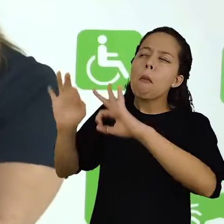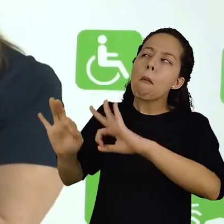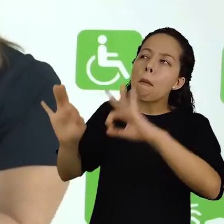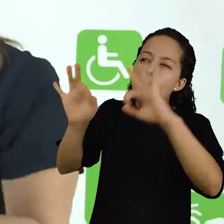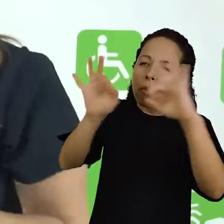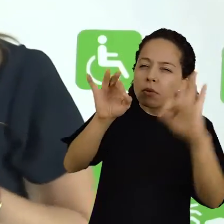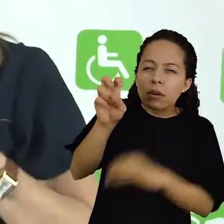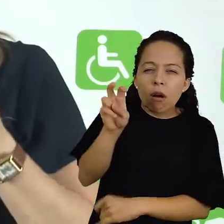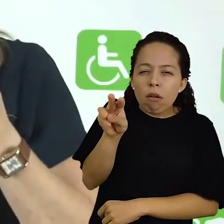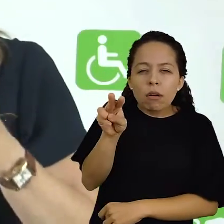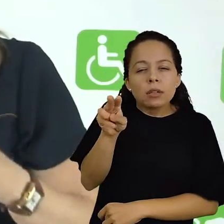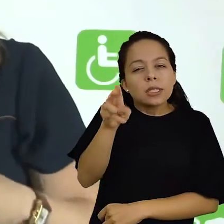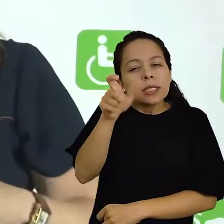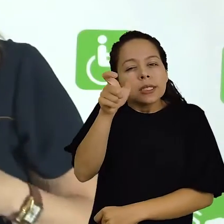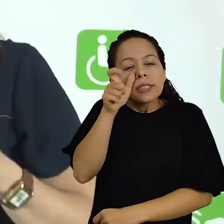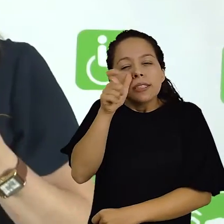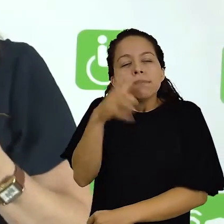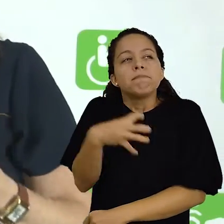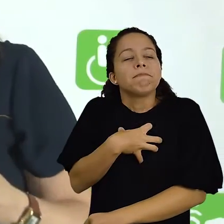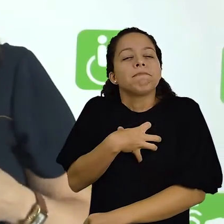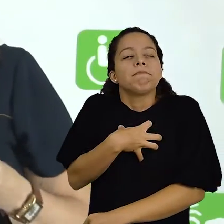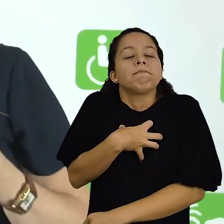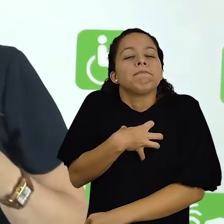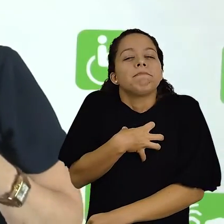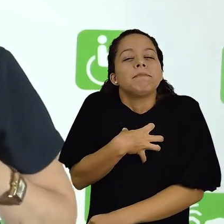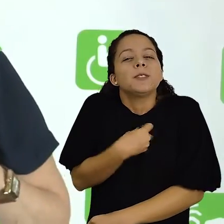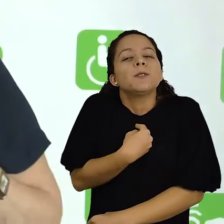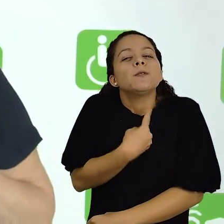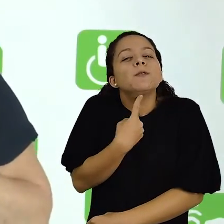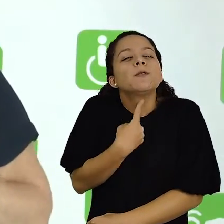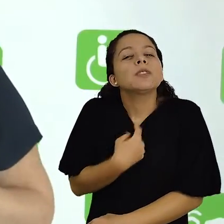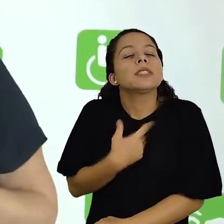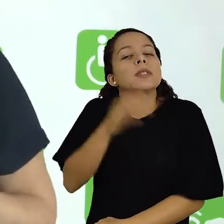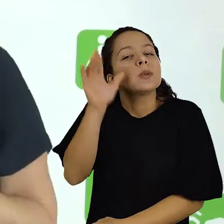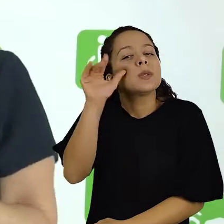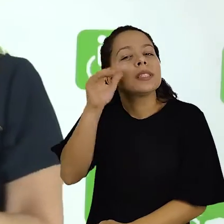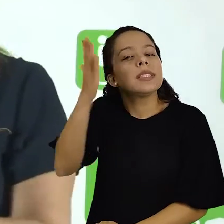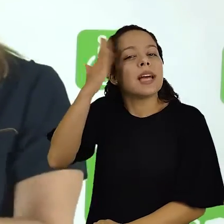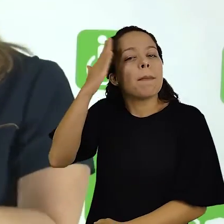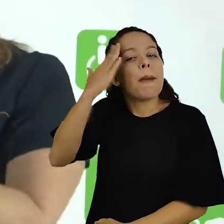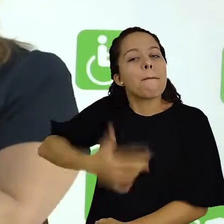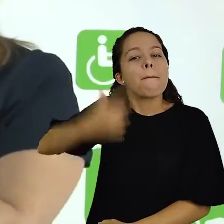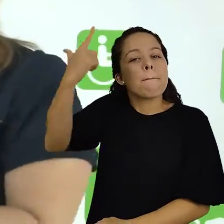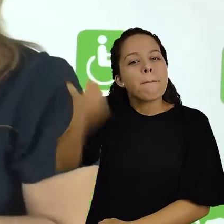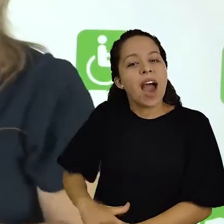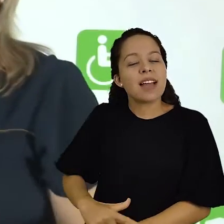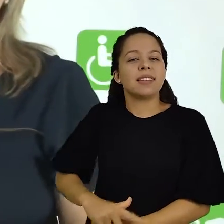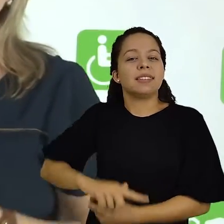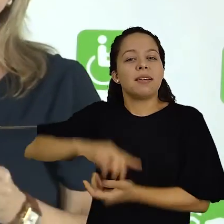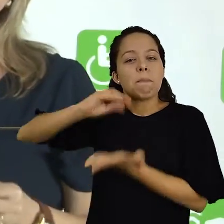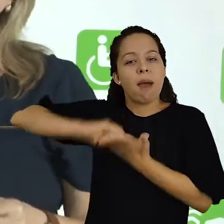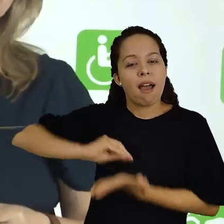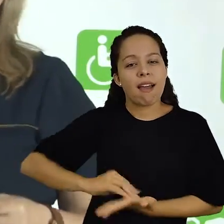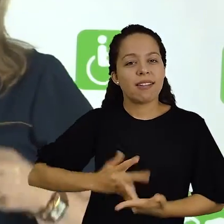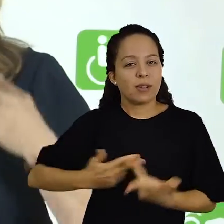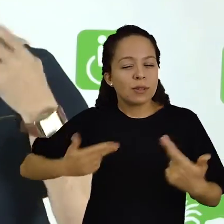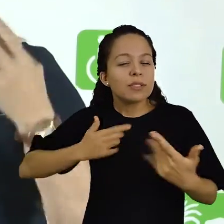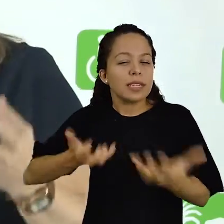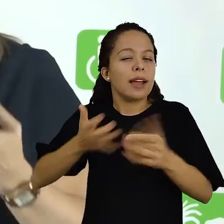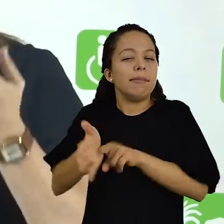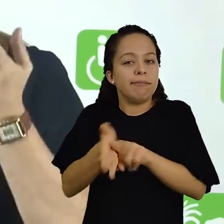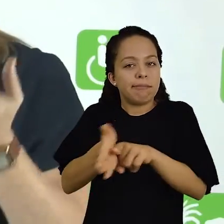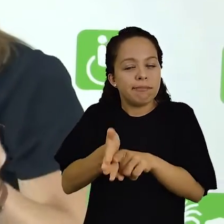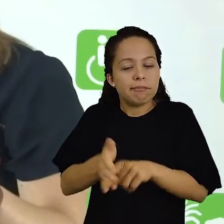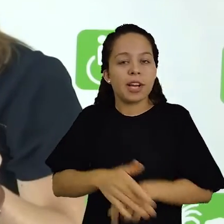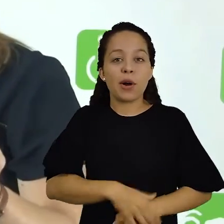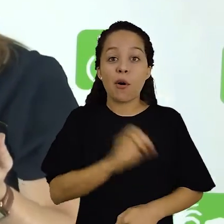palestra, te causou uma vontade de saber mais sobre. Pode ser em relação a alguma